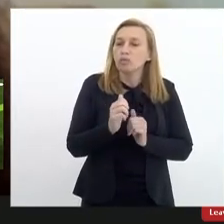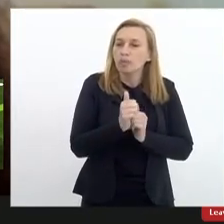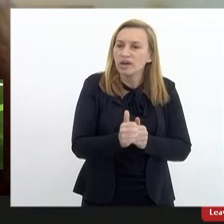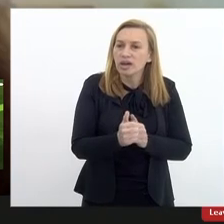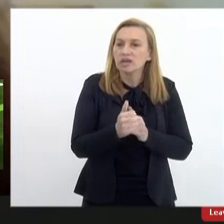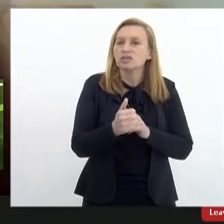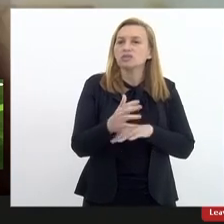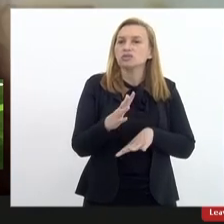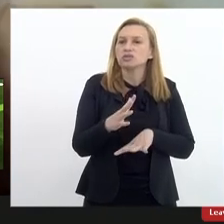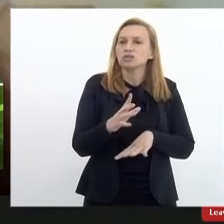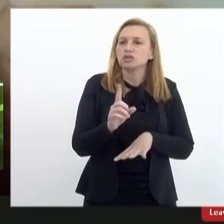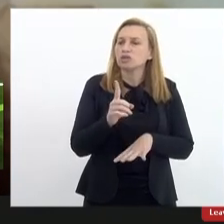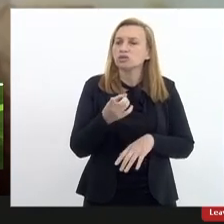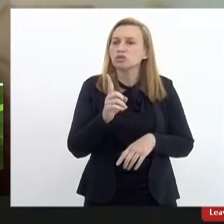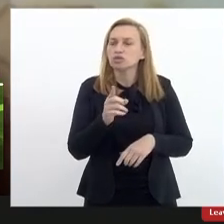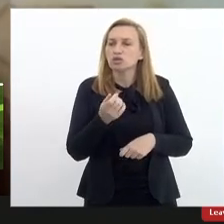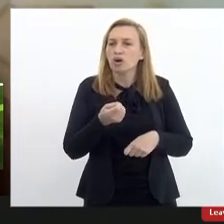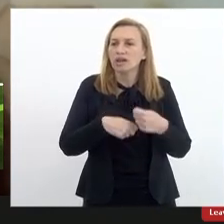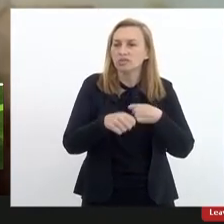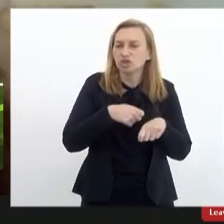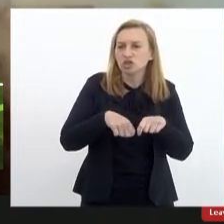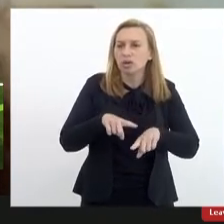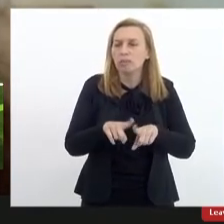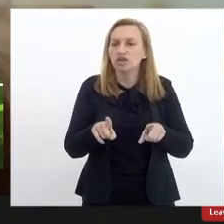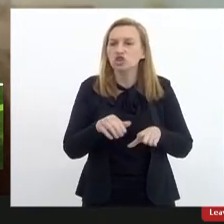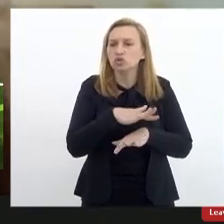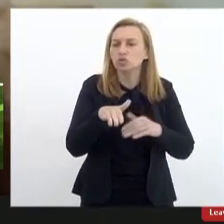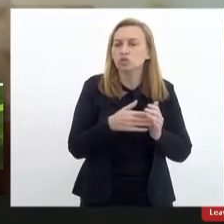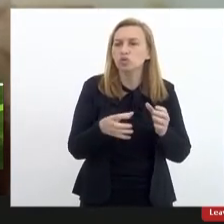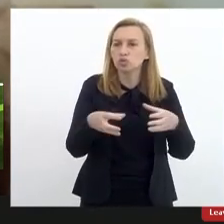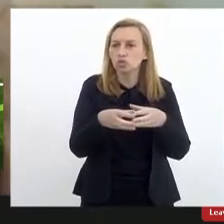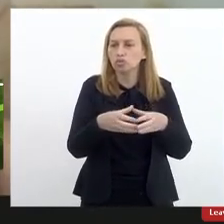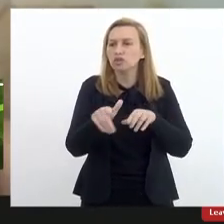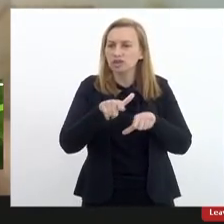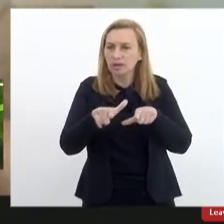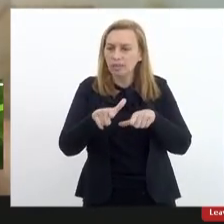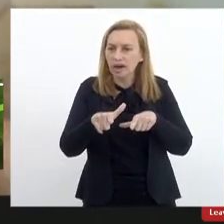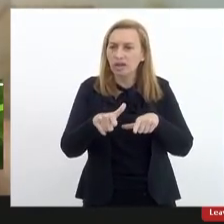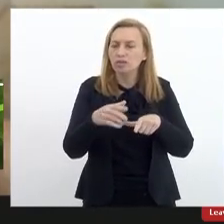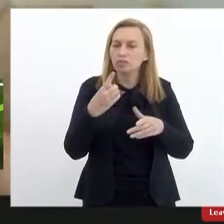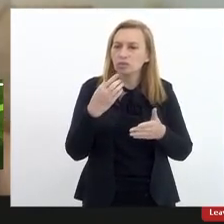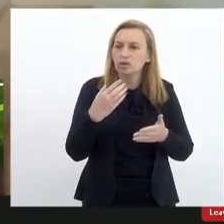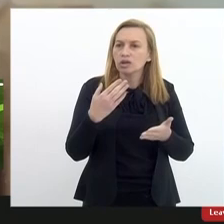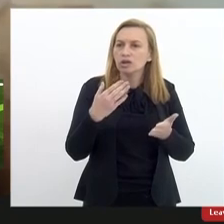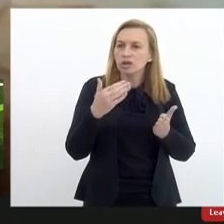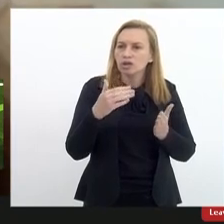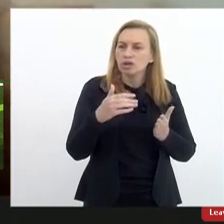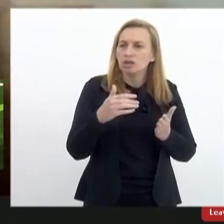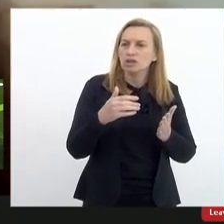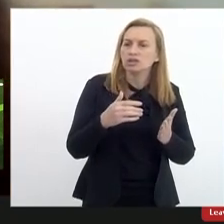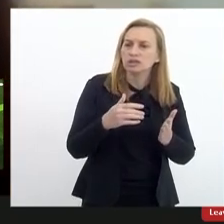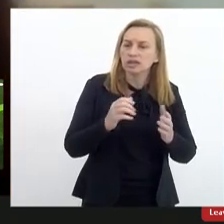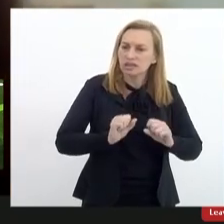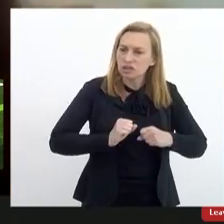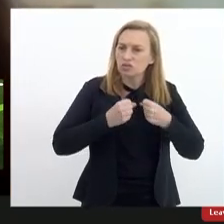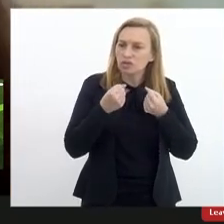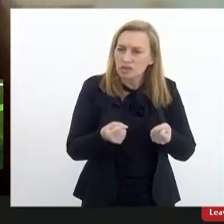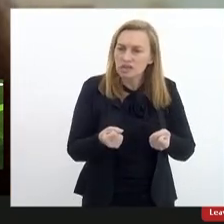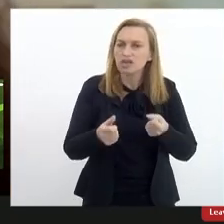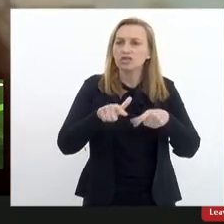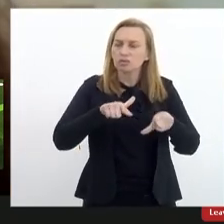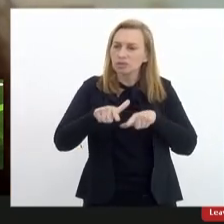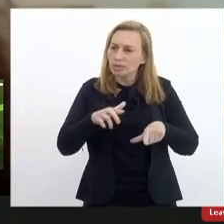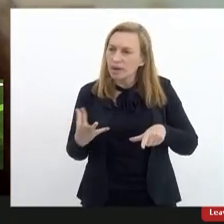não só a administração como toda a equipe de trabalho está muito comprometida com a excelência do trabalho